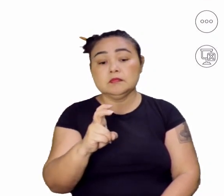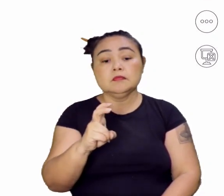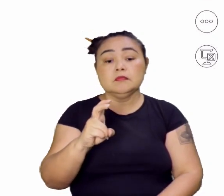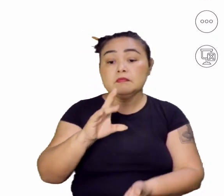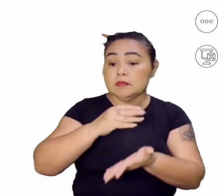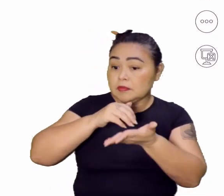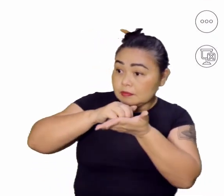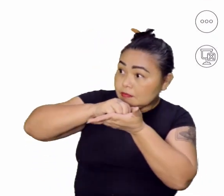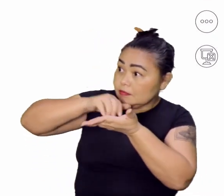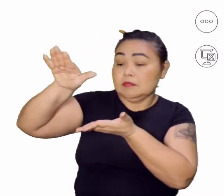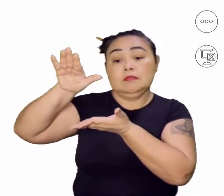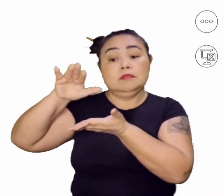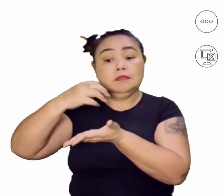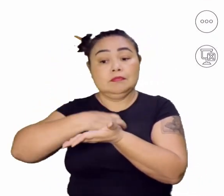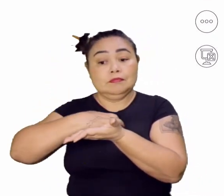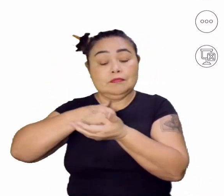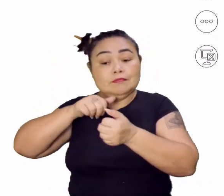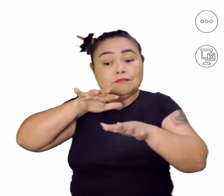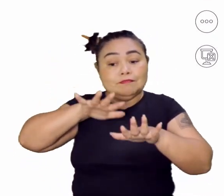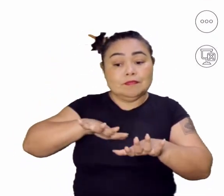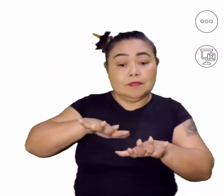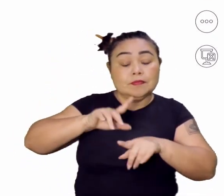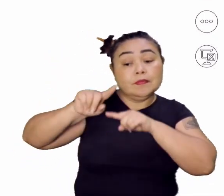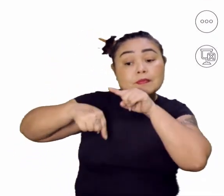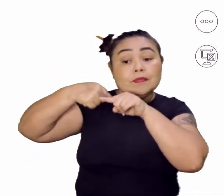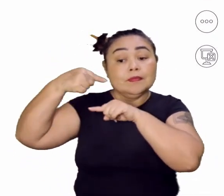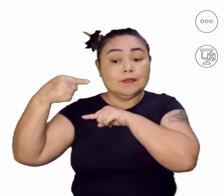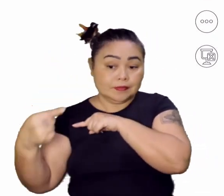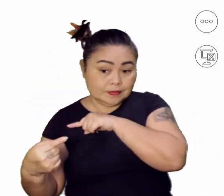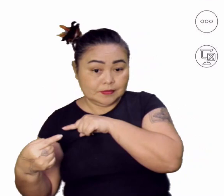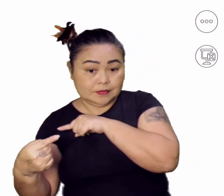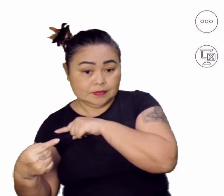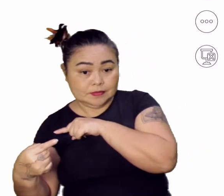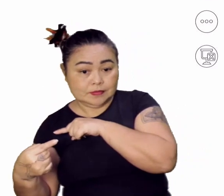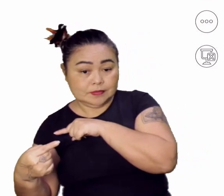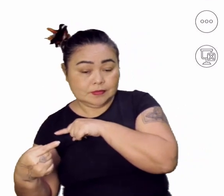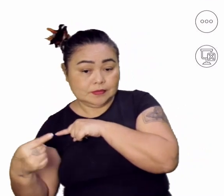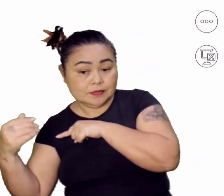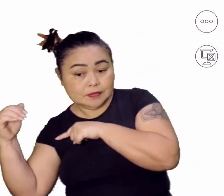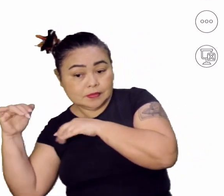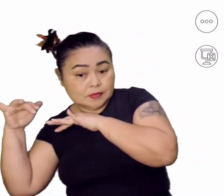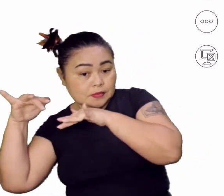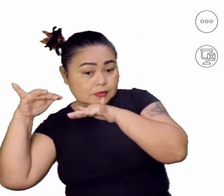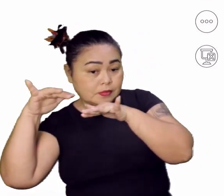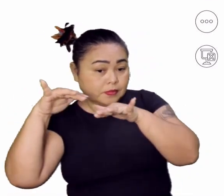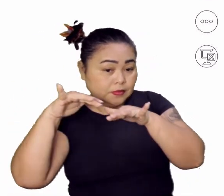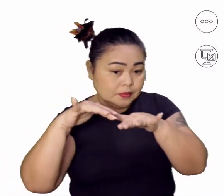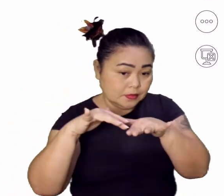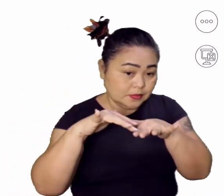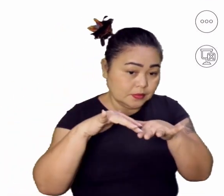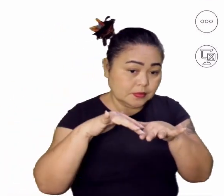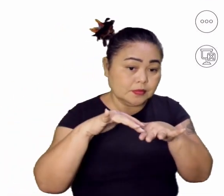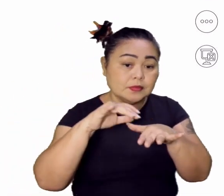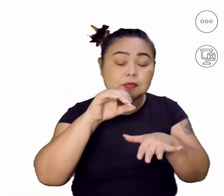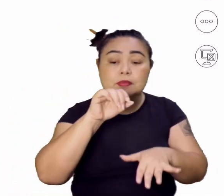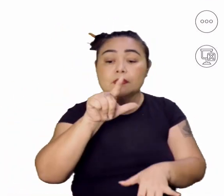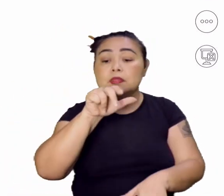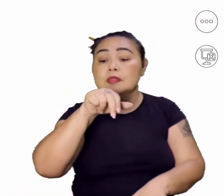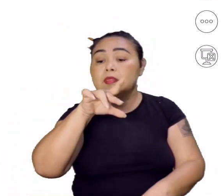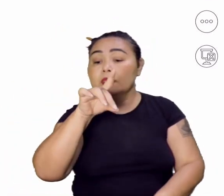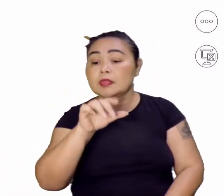Salvador. Depois, eles vão ocupar Recife aqui, Olinda e Recife.